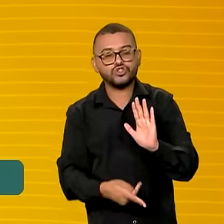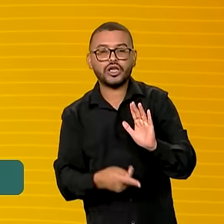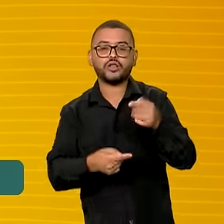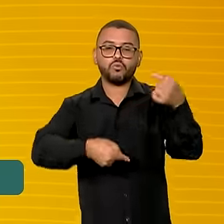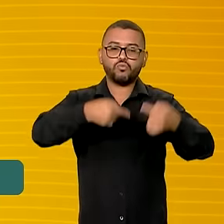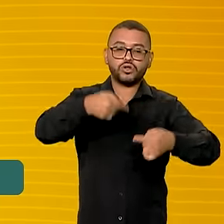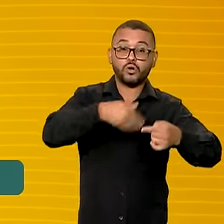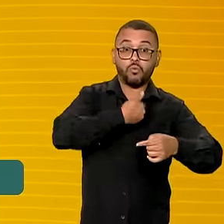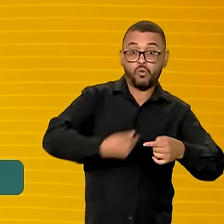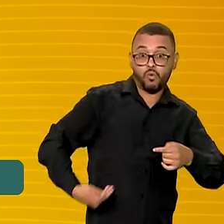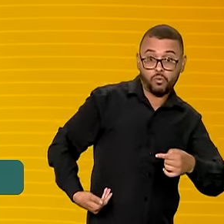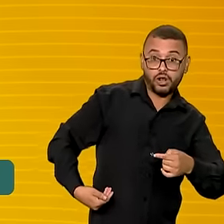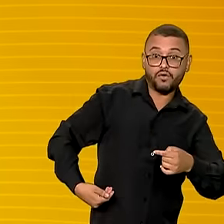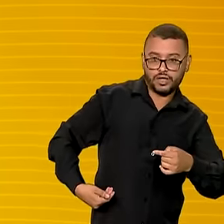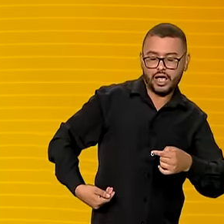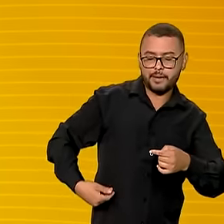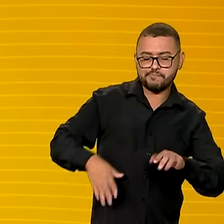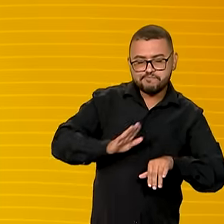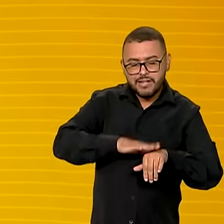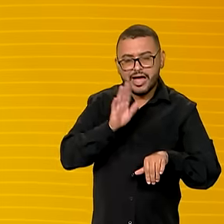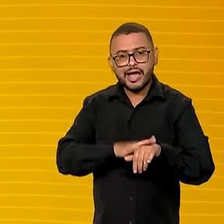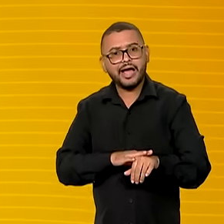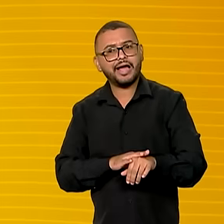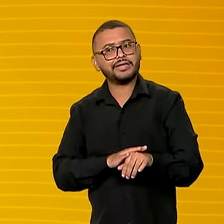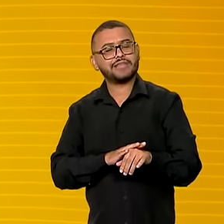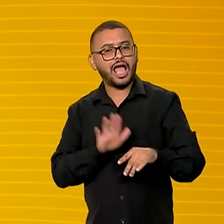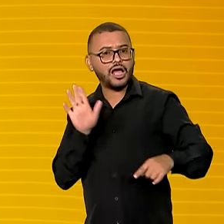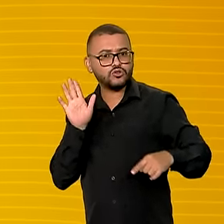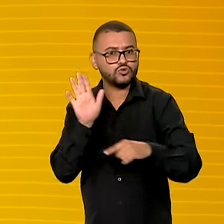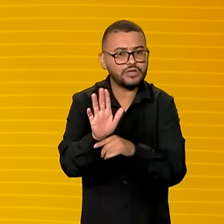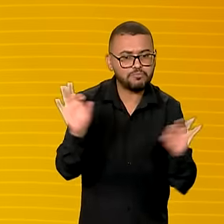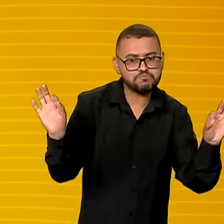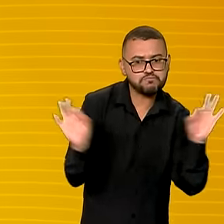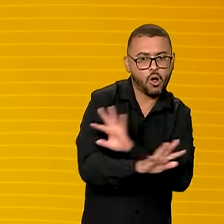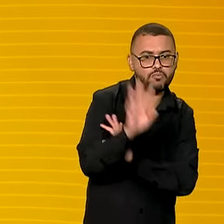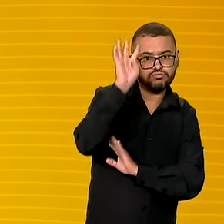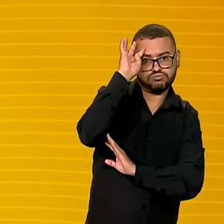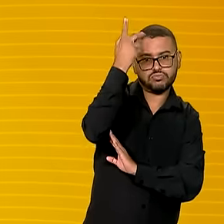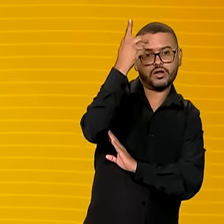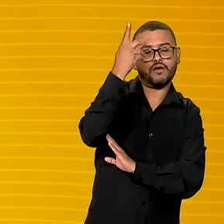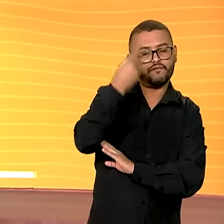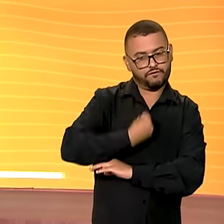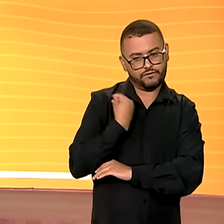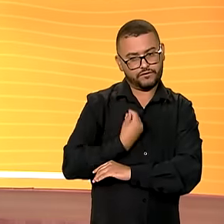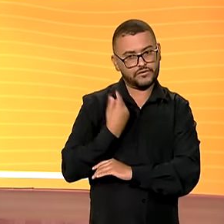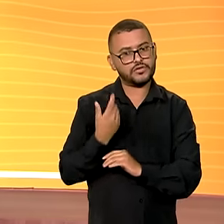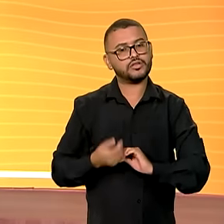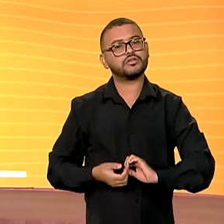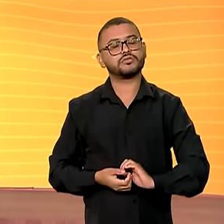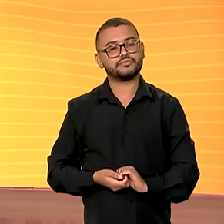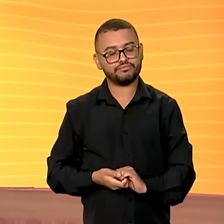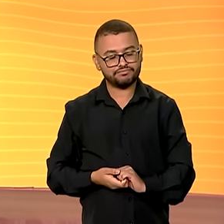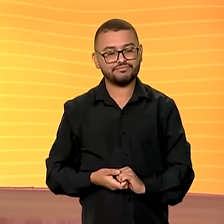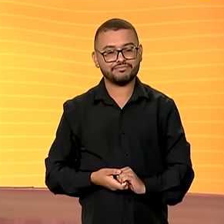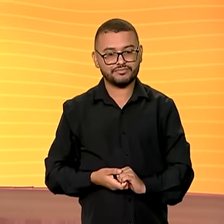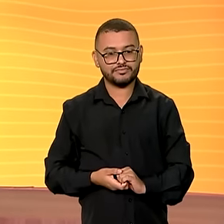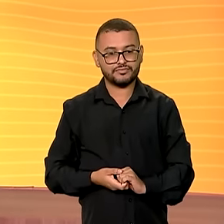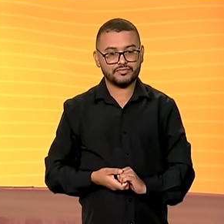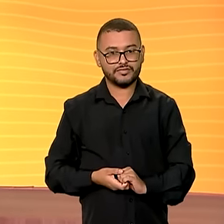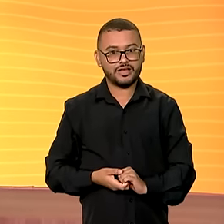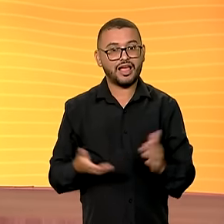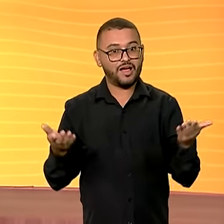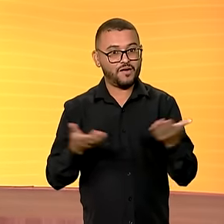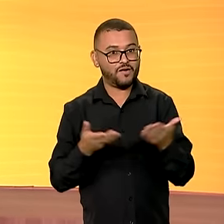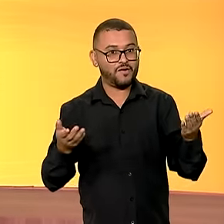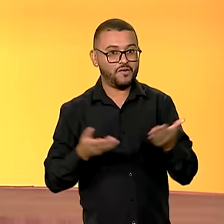política pública, que seja uma resposta contundente a essa realidade. É isso, o ponto final